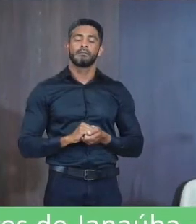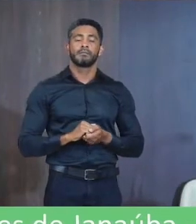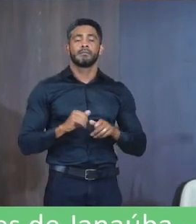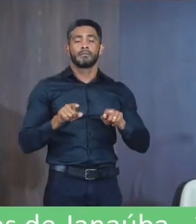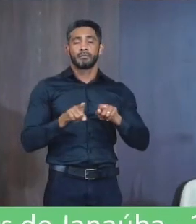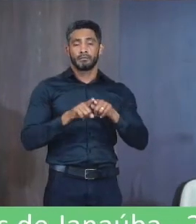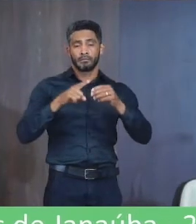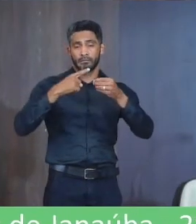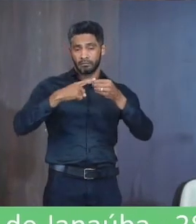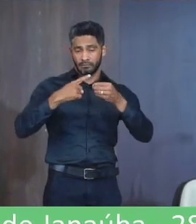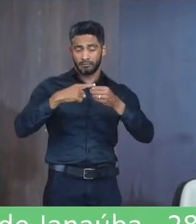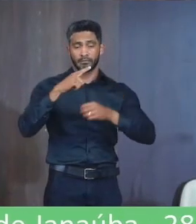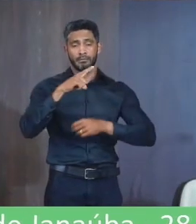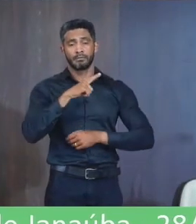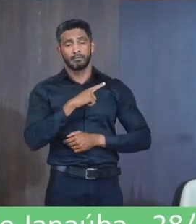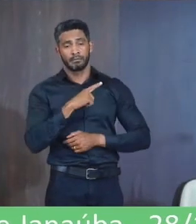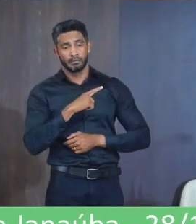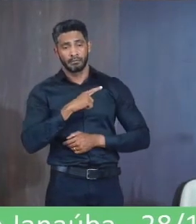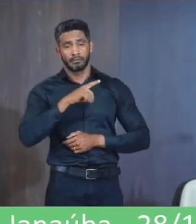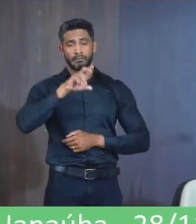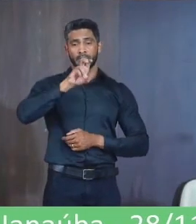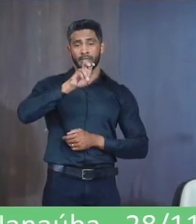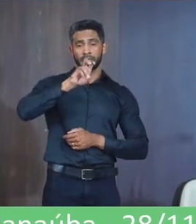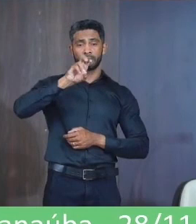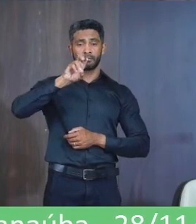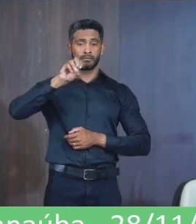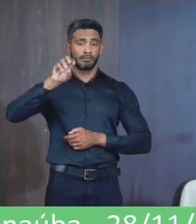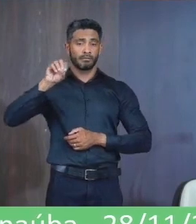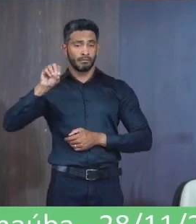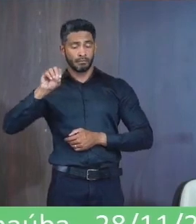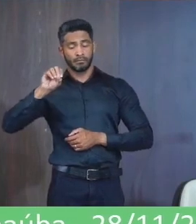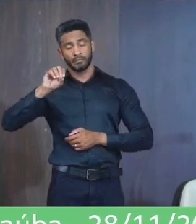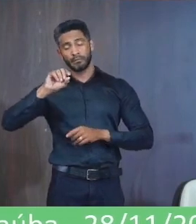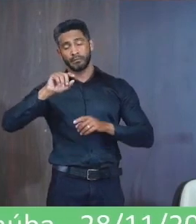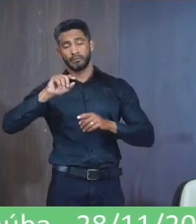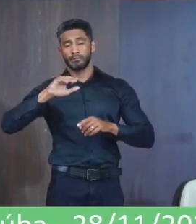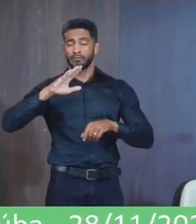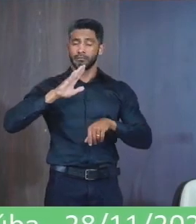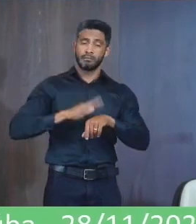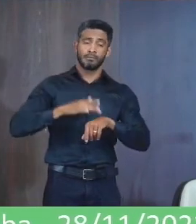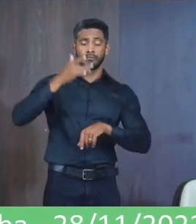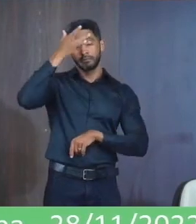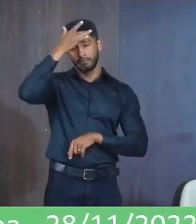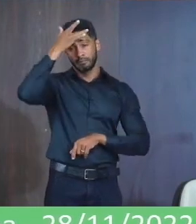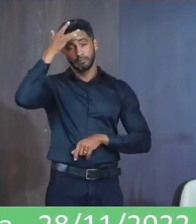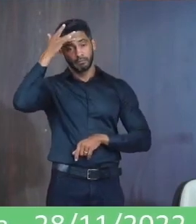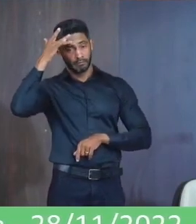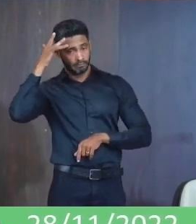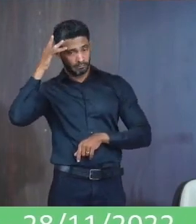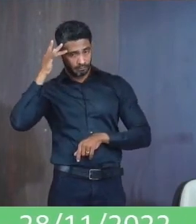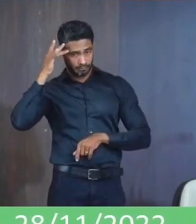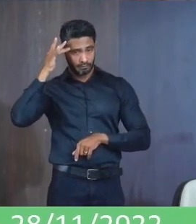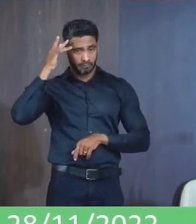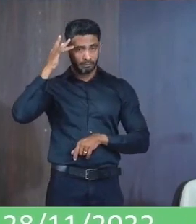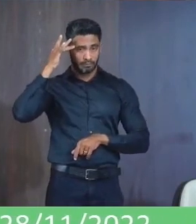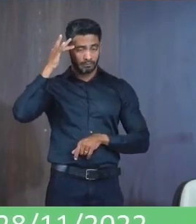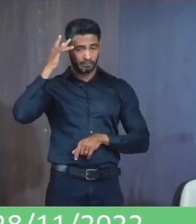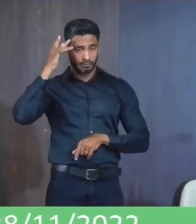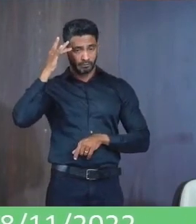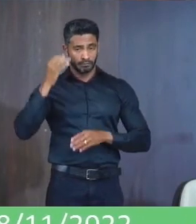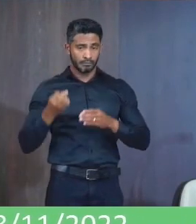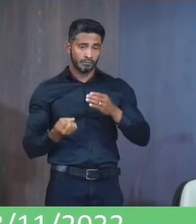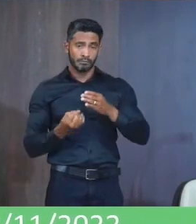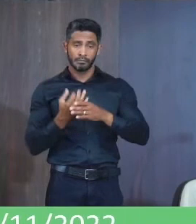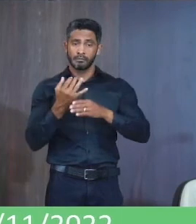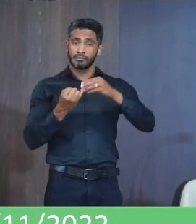Possuir 500 Ou mais Habitantes Conforme Censo Da Fundação Instituto